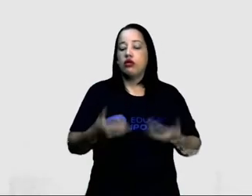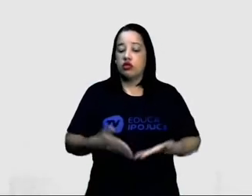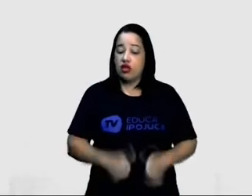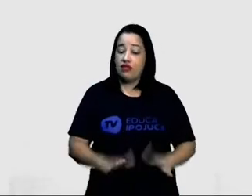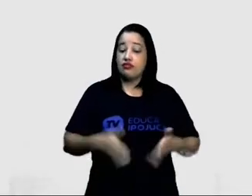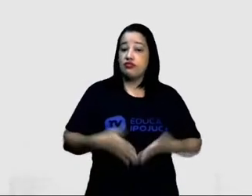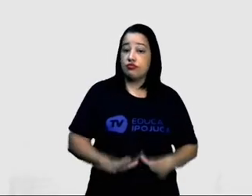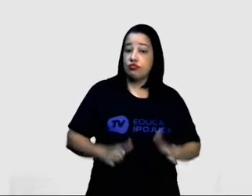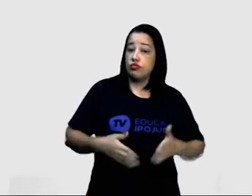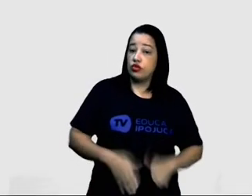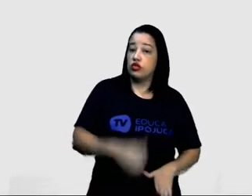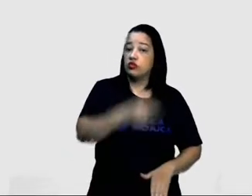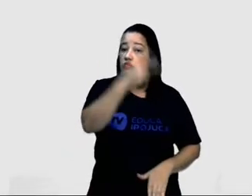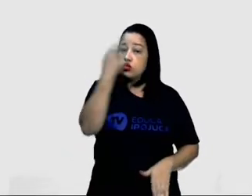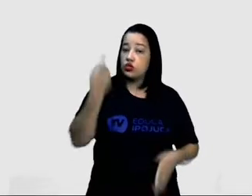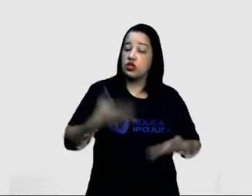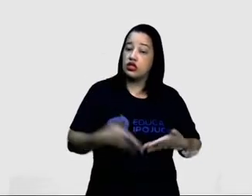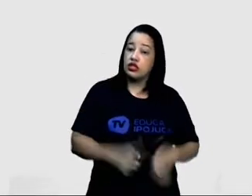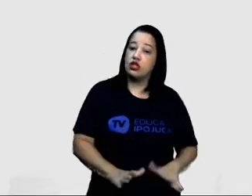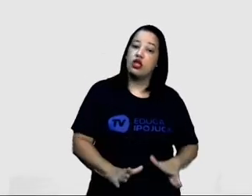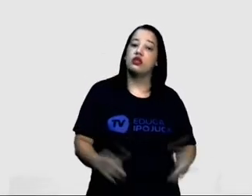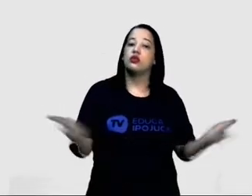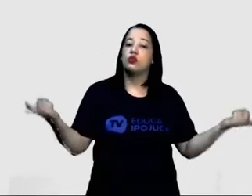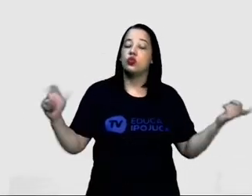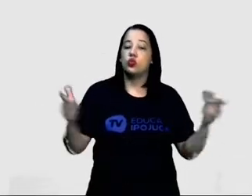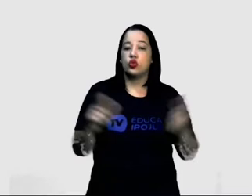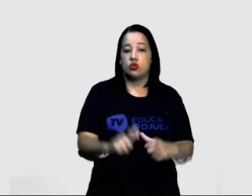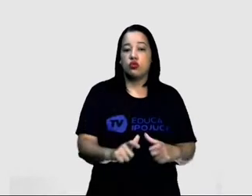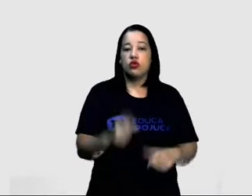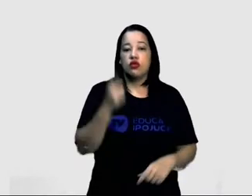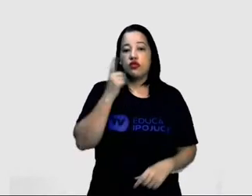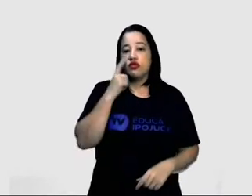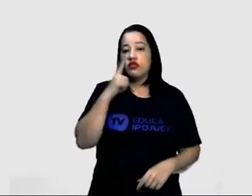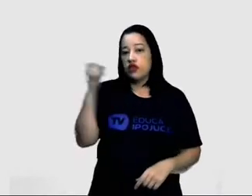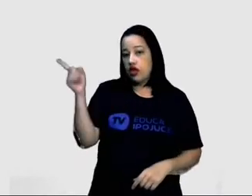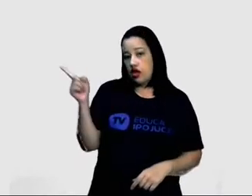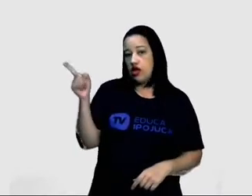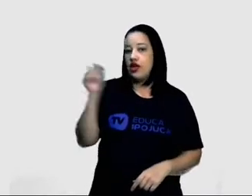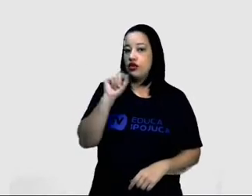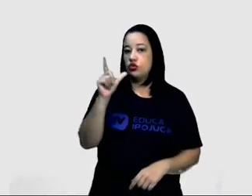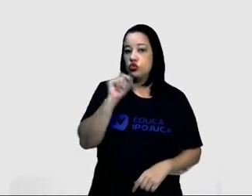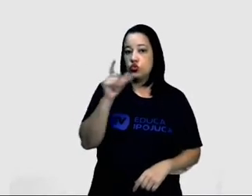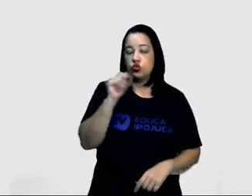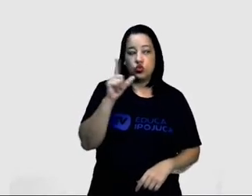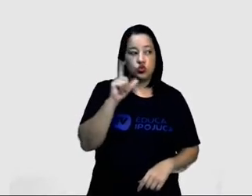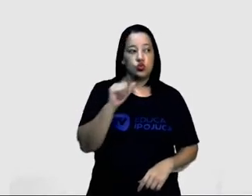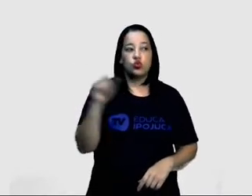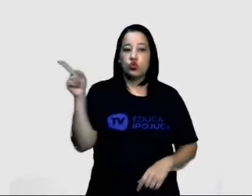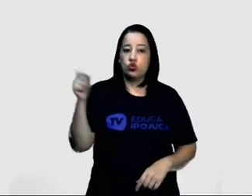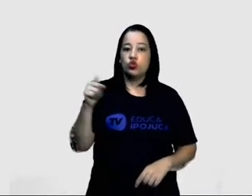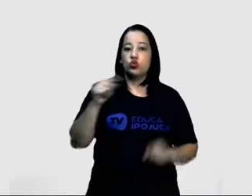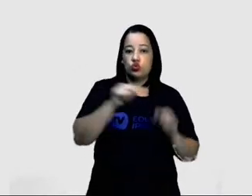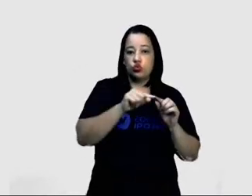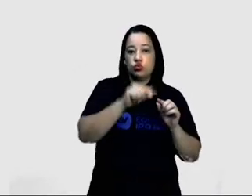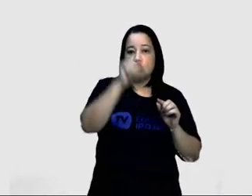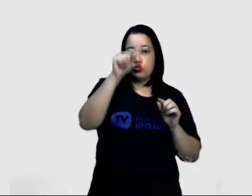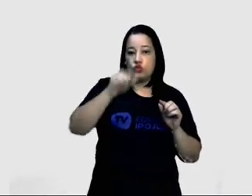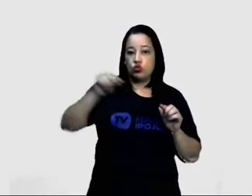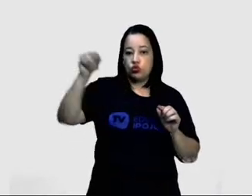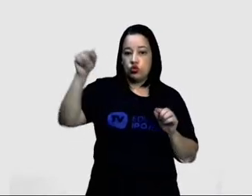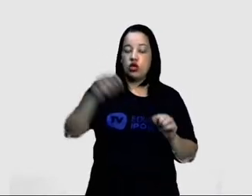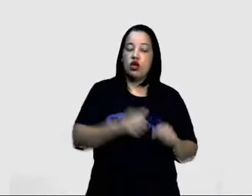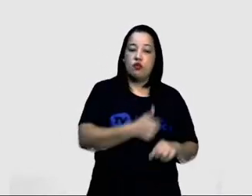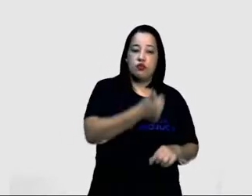natalidade que está representada aí por essa linhazinha azul, contada a partir de 1950.